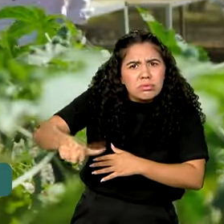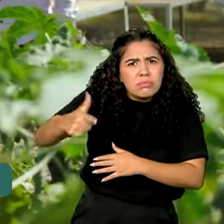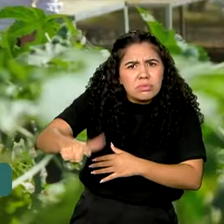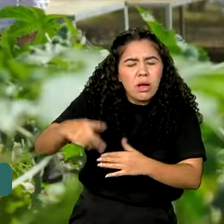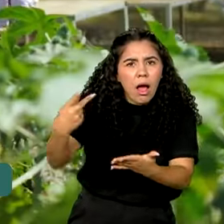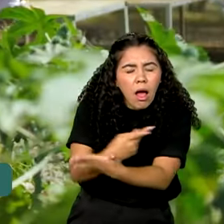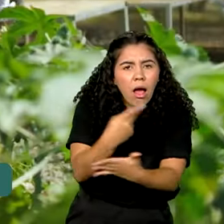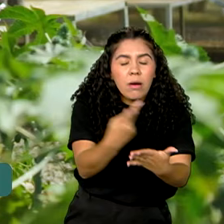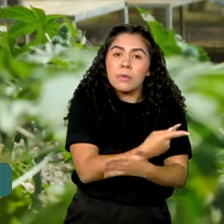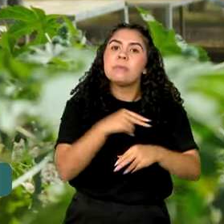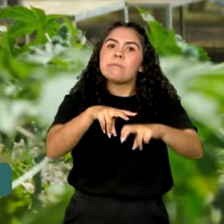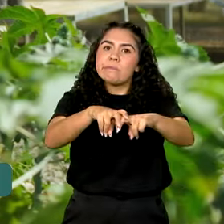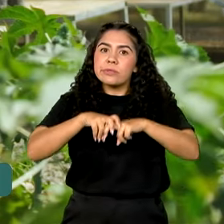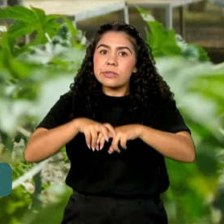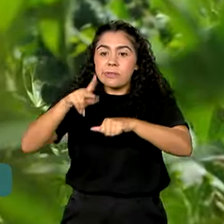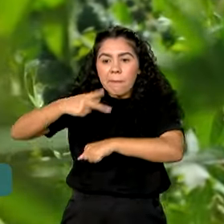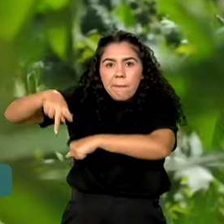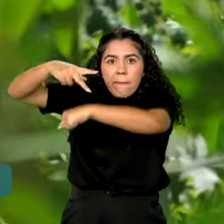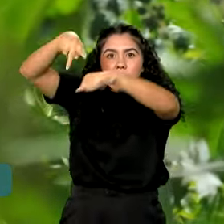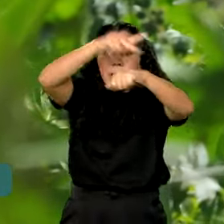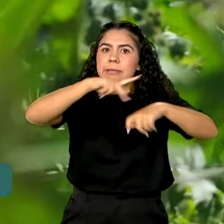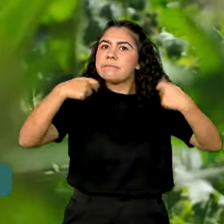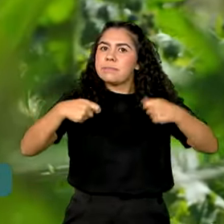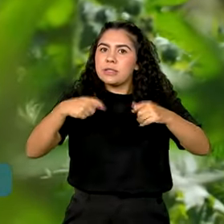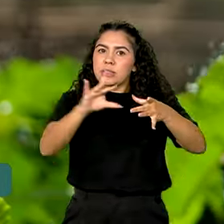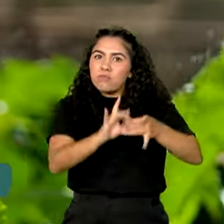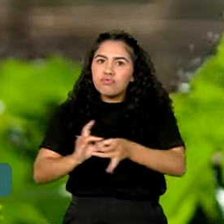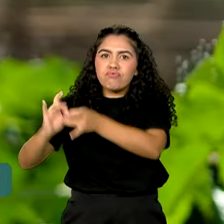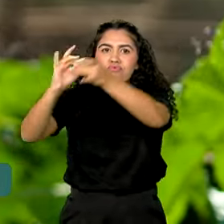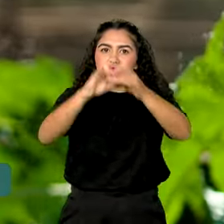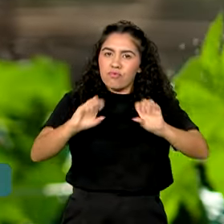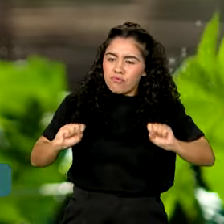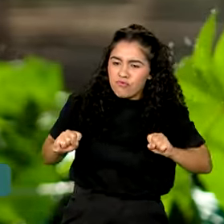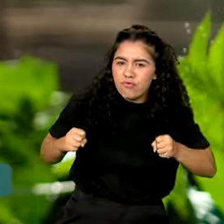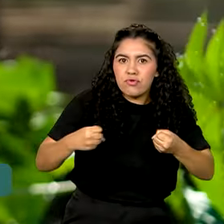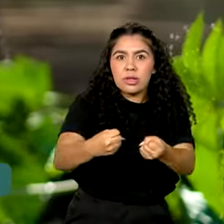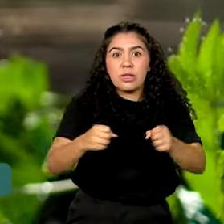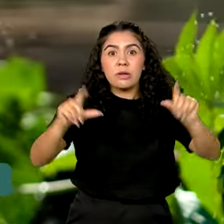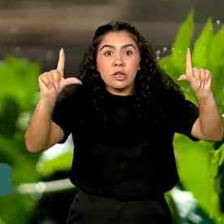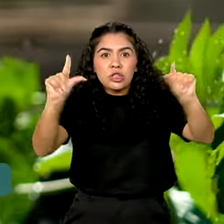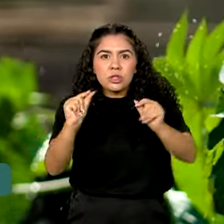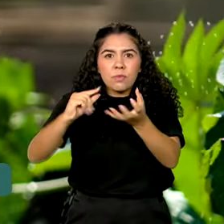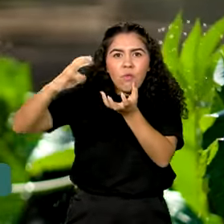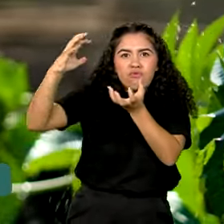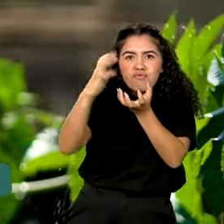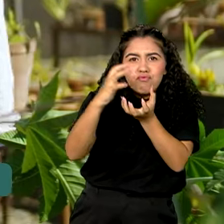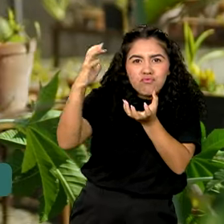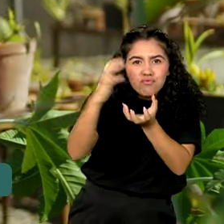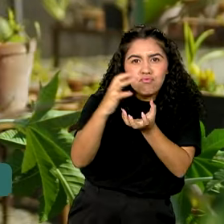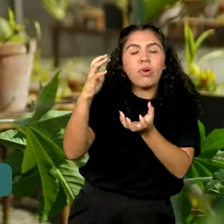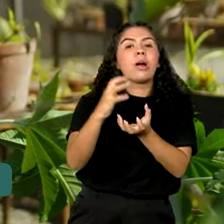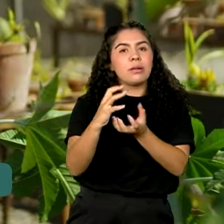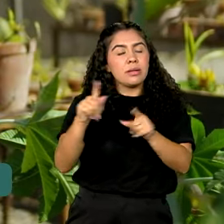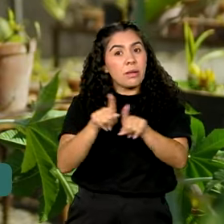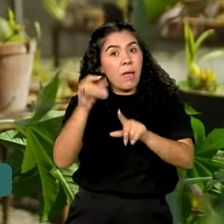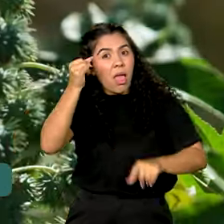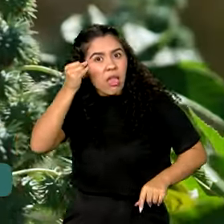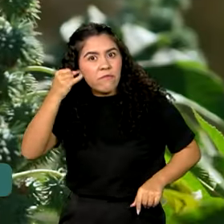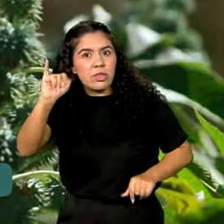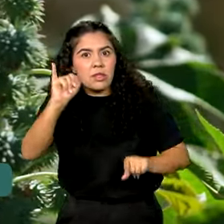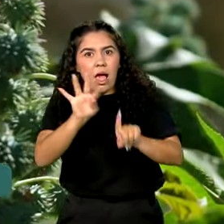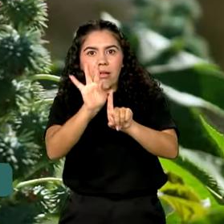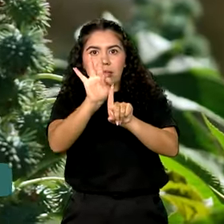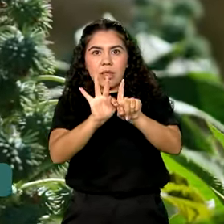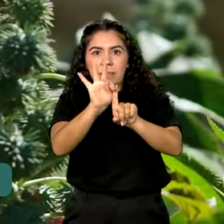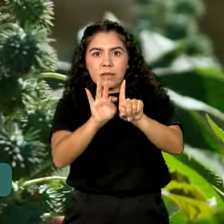os países precisam fazer esforços conjuntos para reduzir a emissão dos gases de efeito estufa e evitar o aumento da